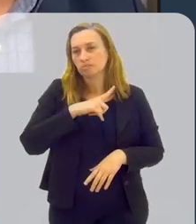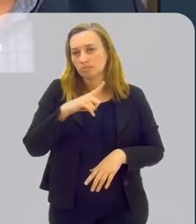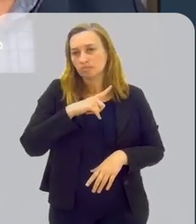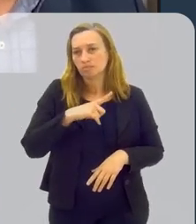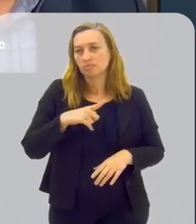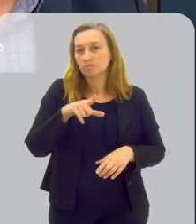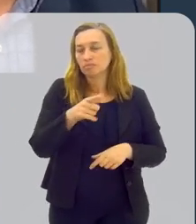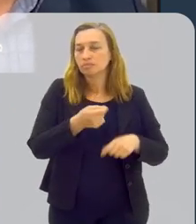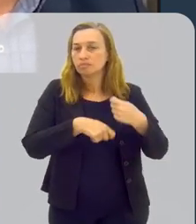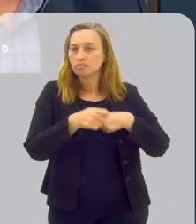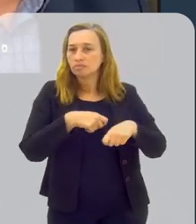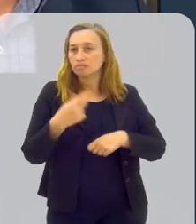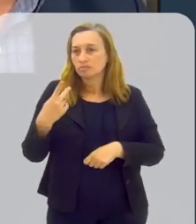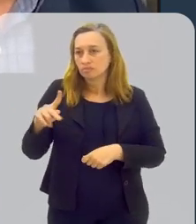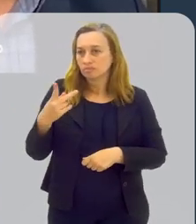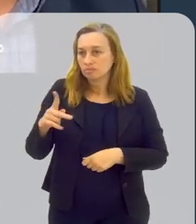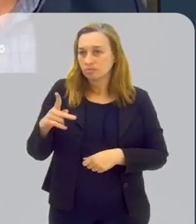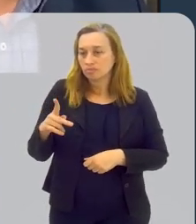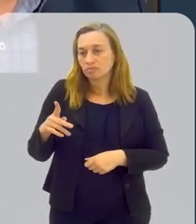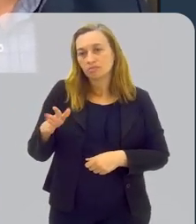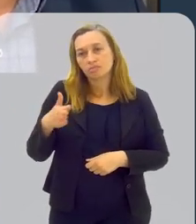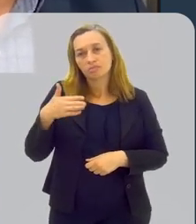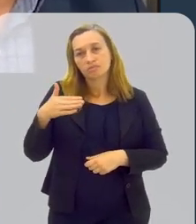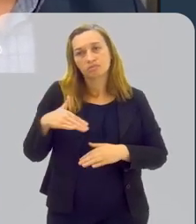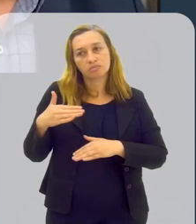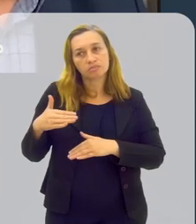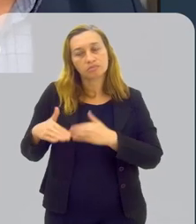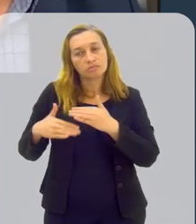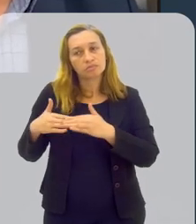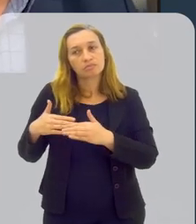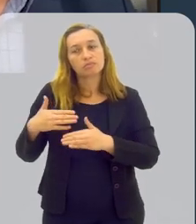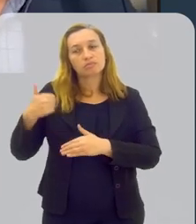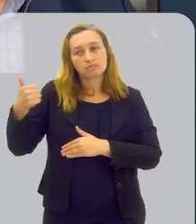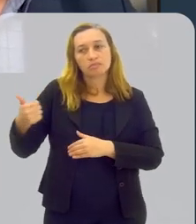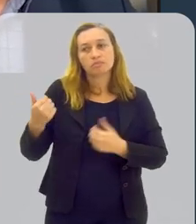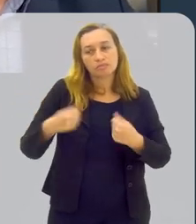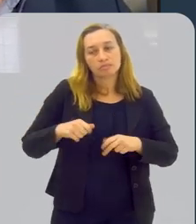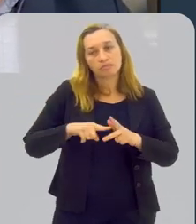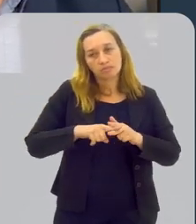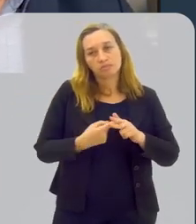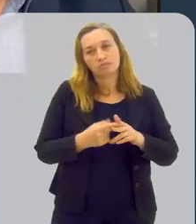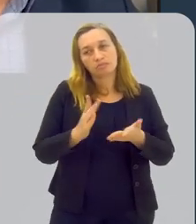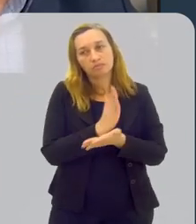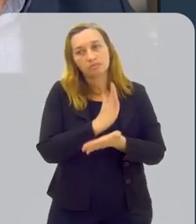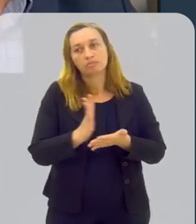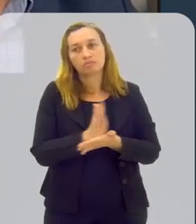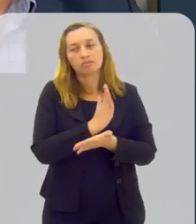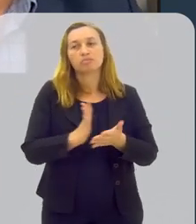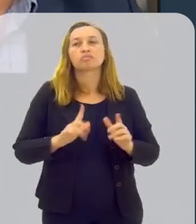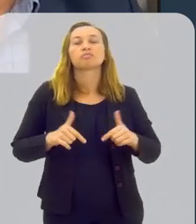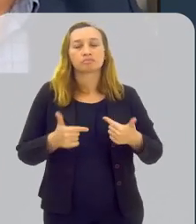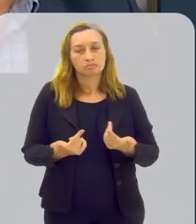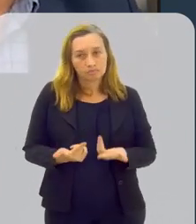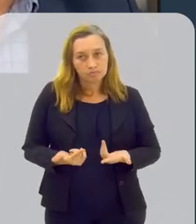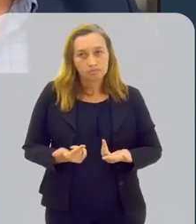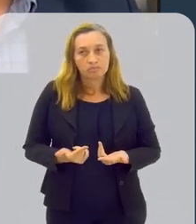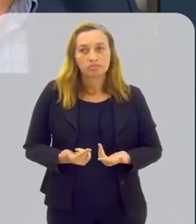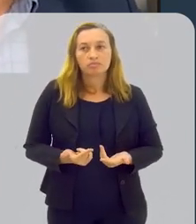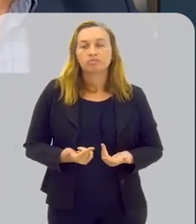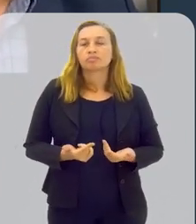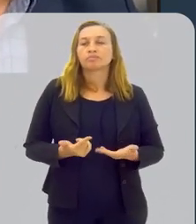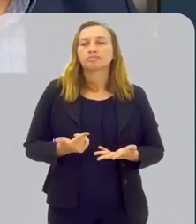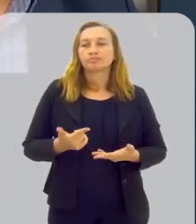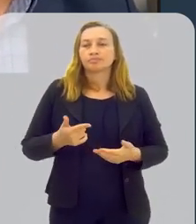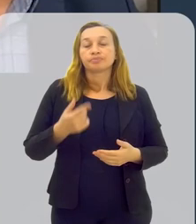consciência de que aquele negócio dele, para ser perene, ele precisa modificar algumas atitudes que ele tinha no passado.